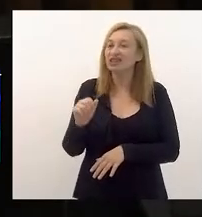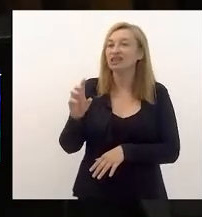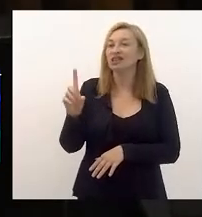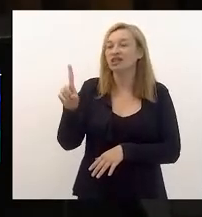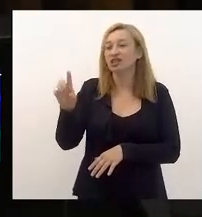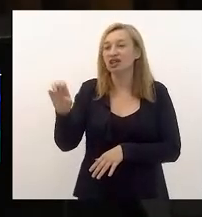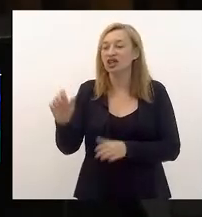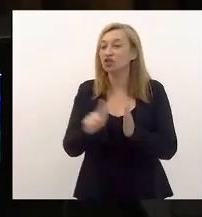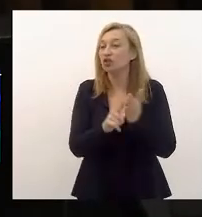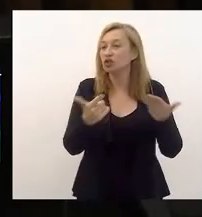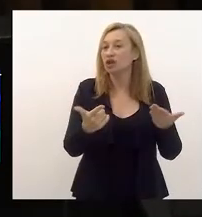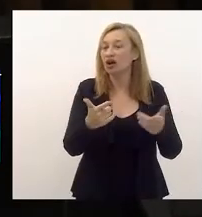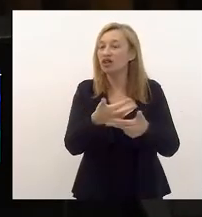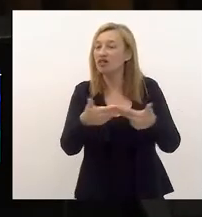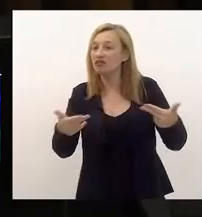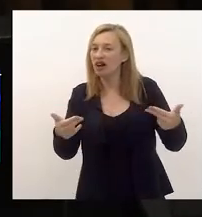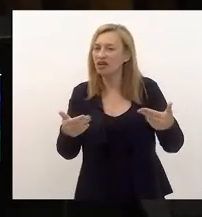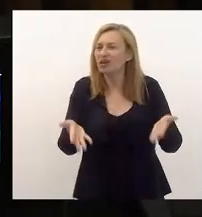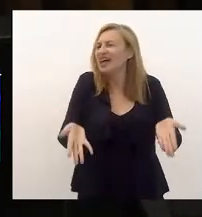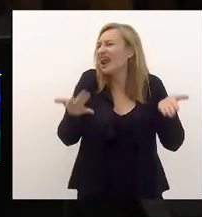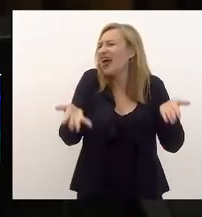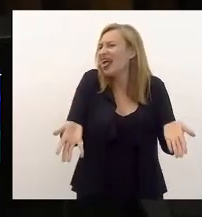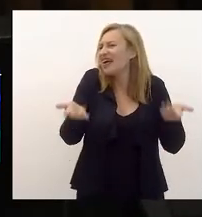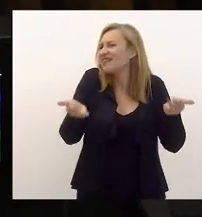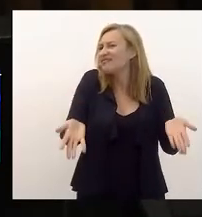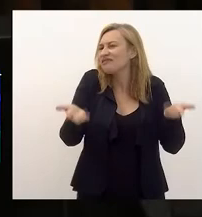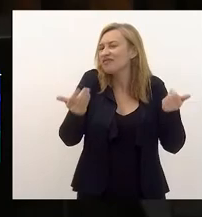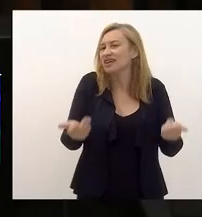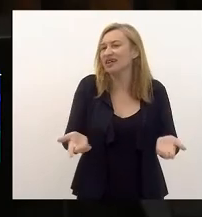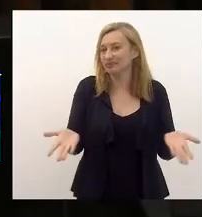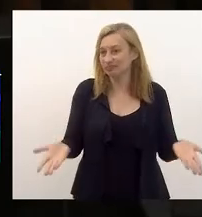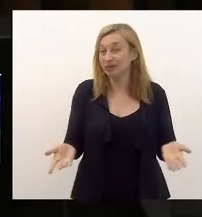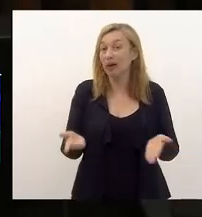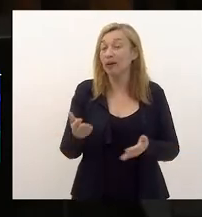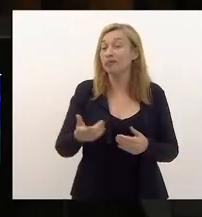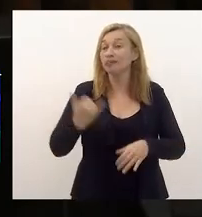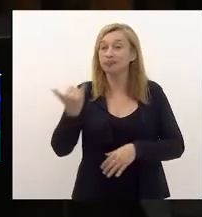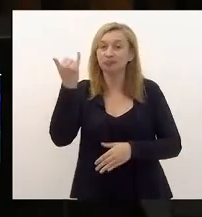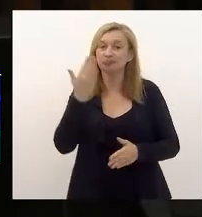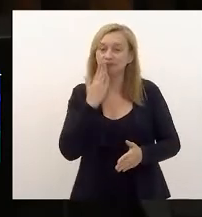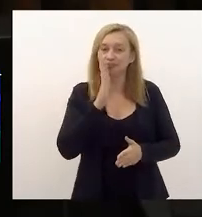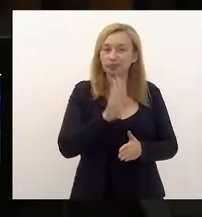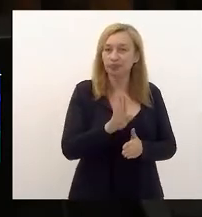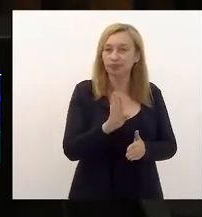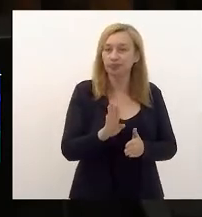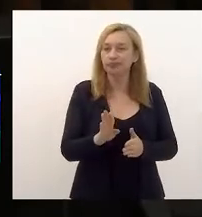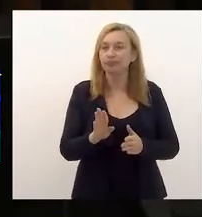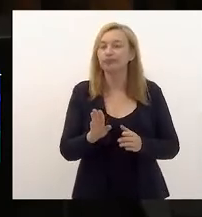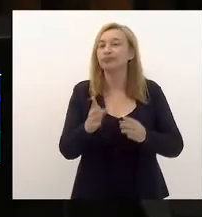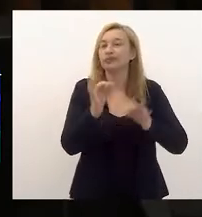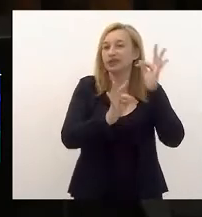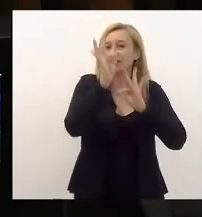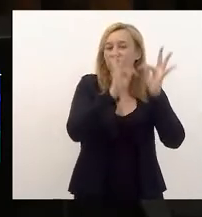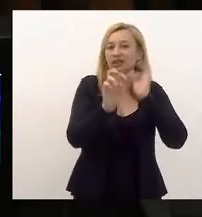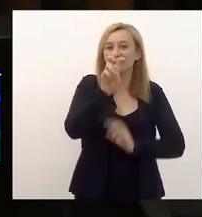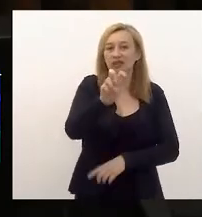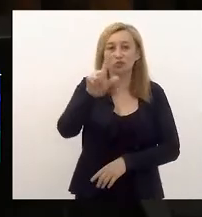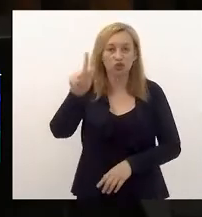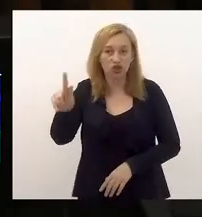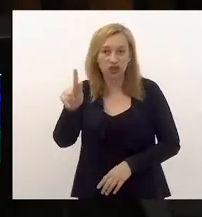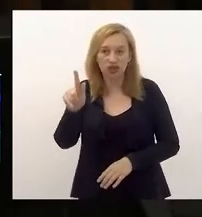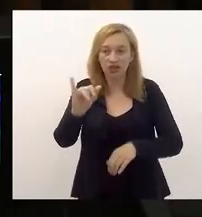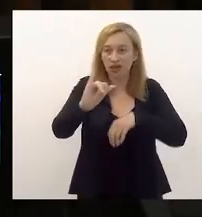que as outras. Isso é importante, porque a promessa é ter tecnologia 5G nas capitais